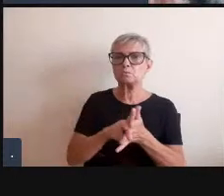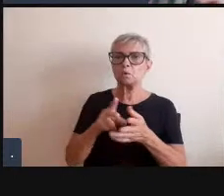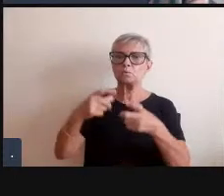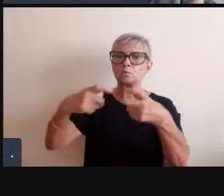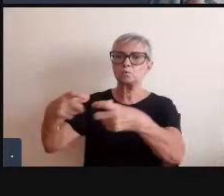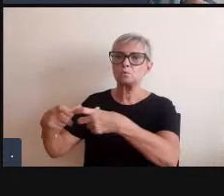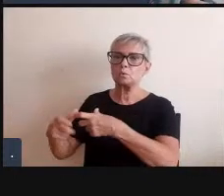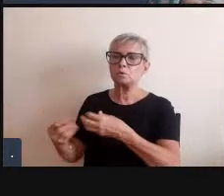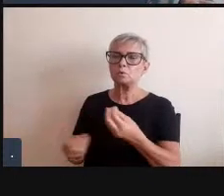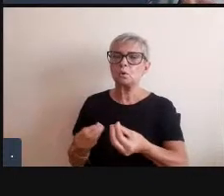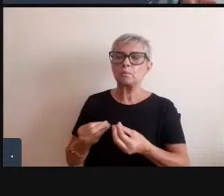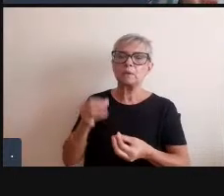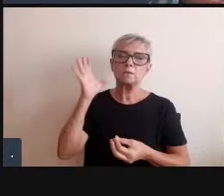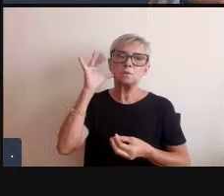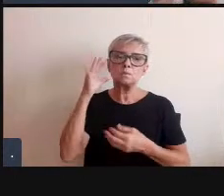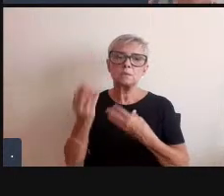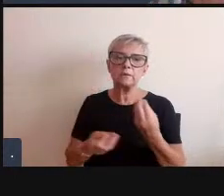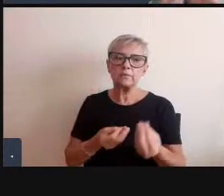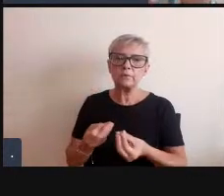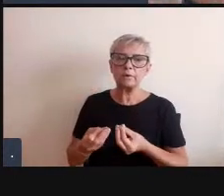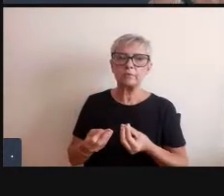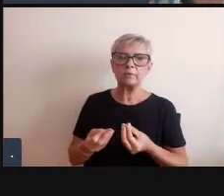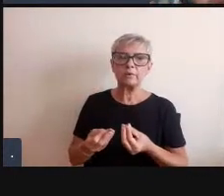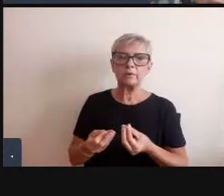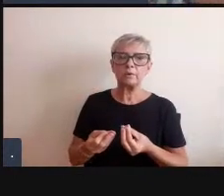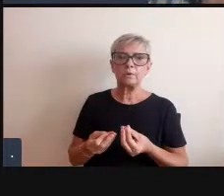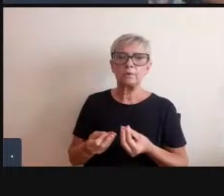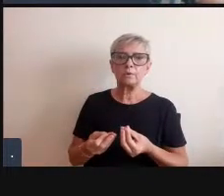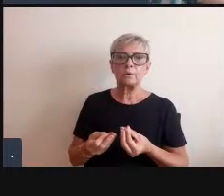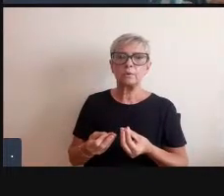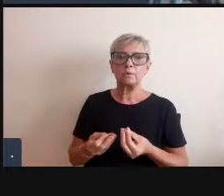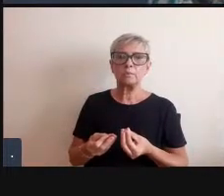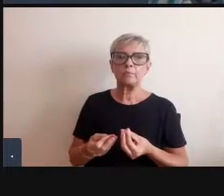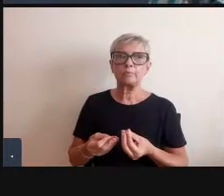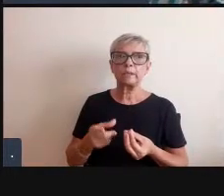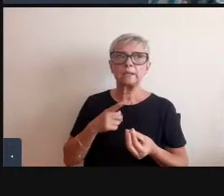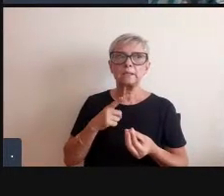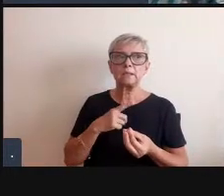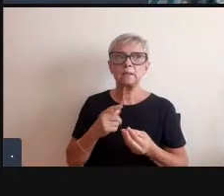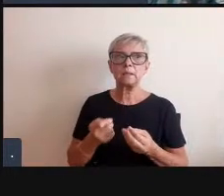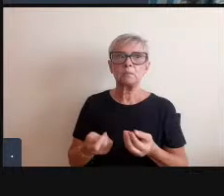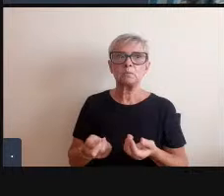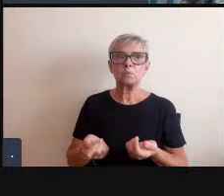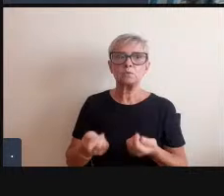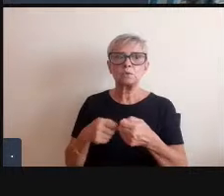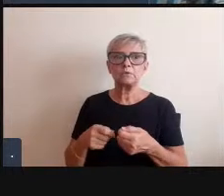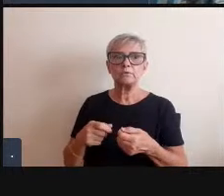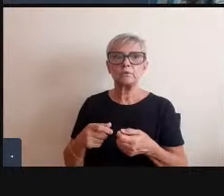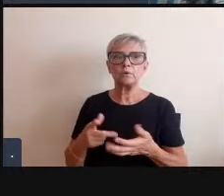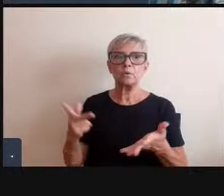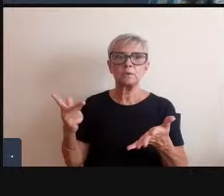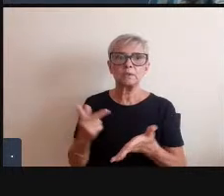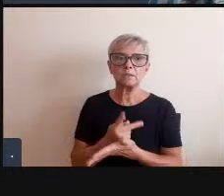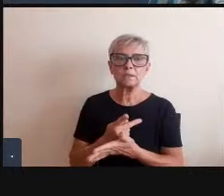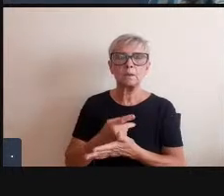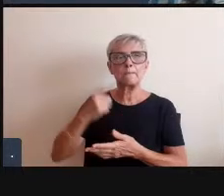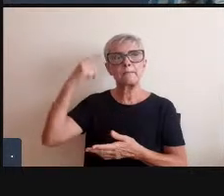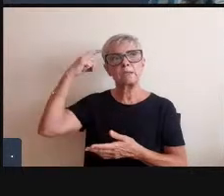isso pode ser pode e está sendo repensado